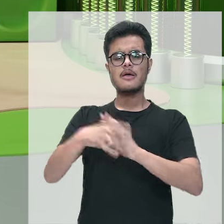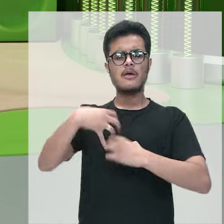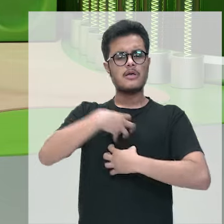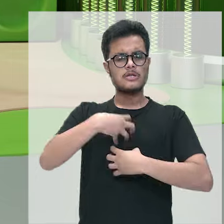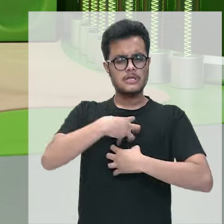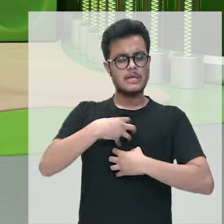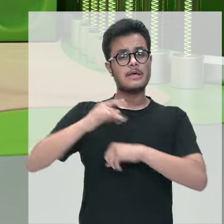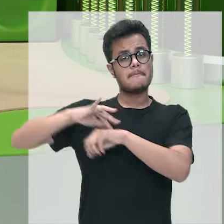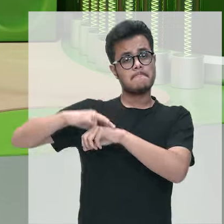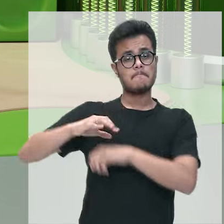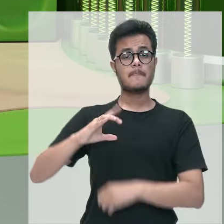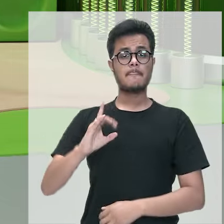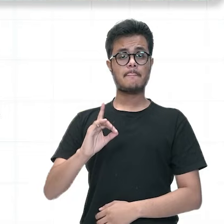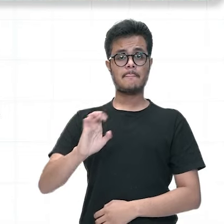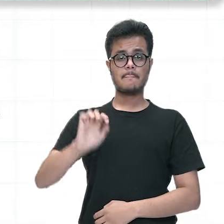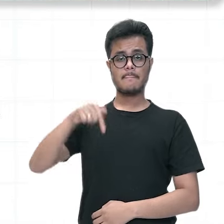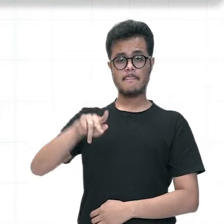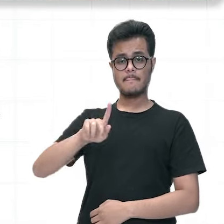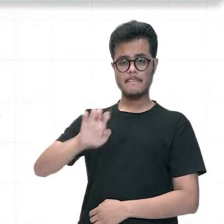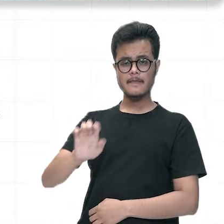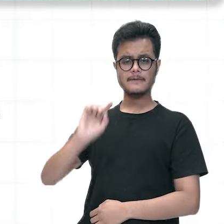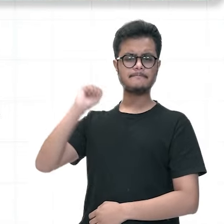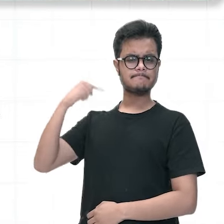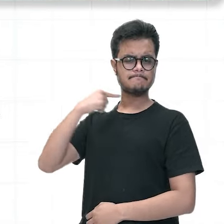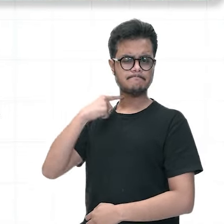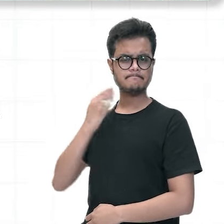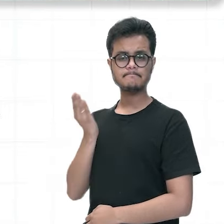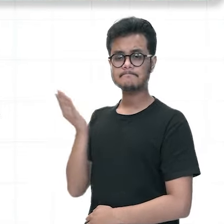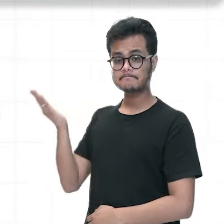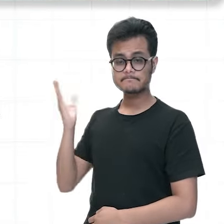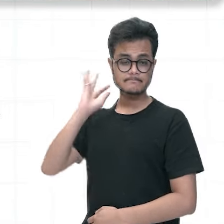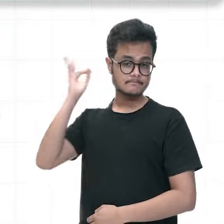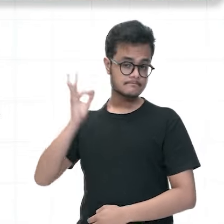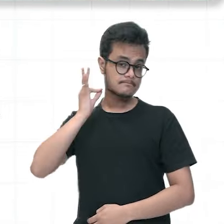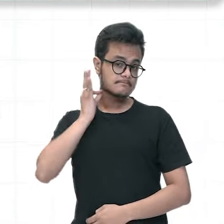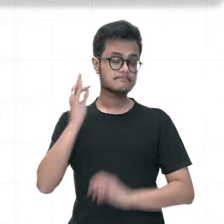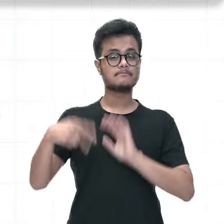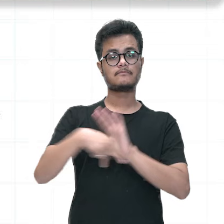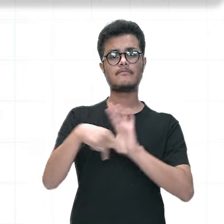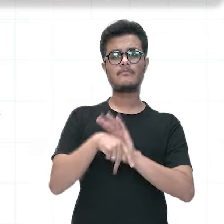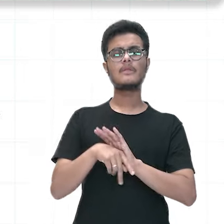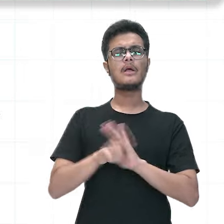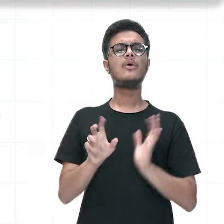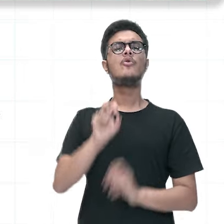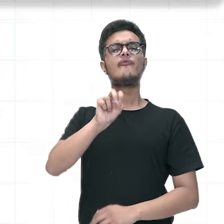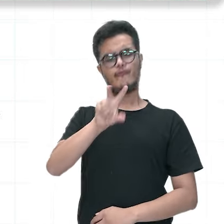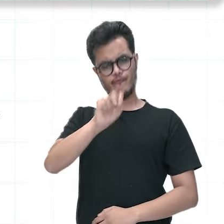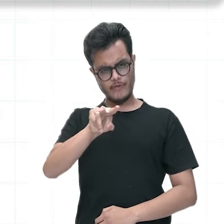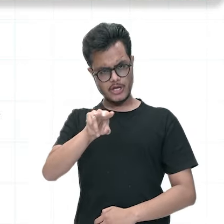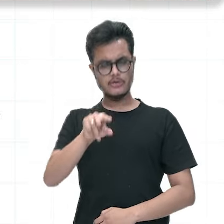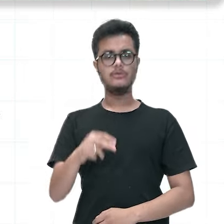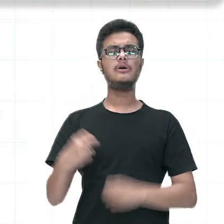da dengue, certo? Bom, a gente observa aí que a dengue, ela é uma doença infecciosa,